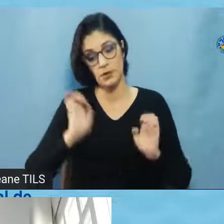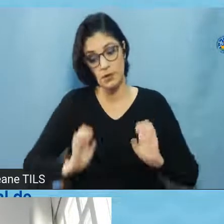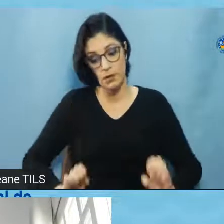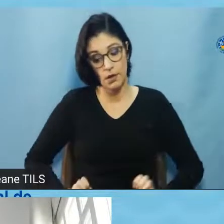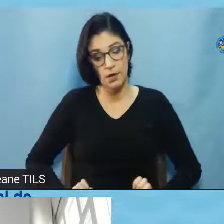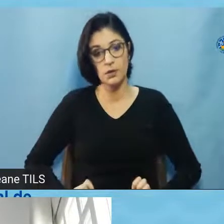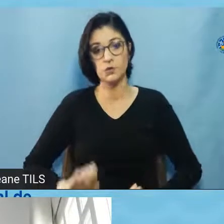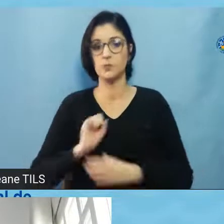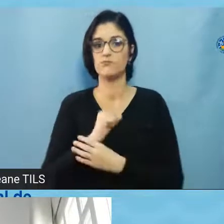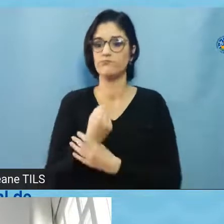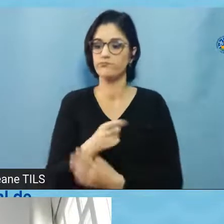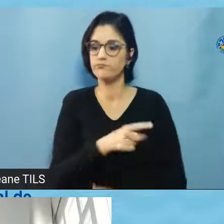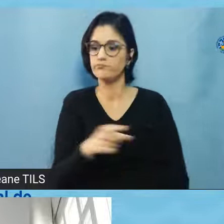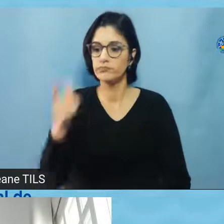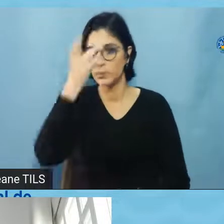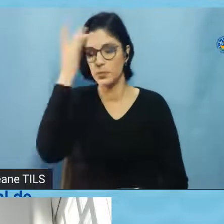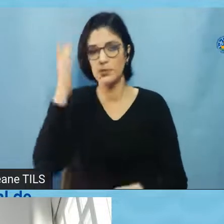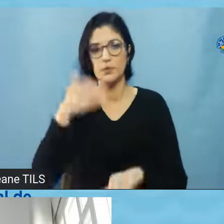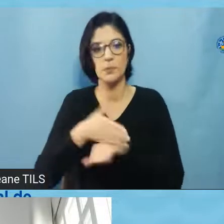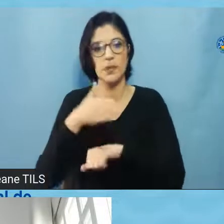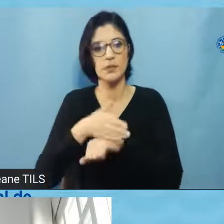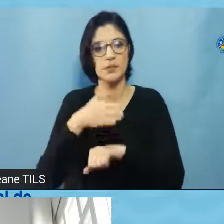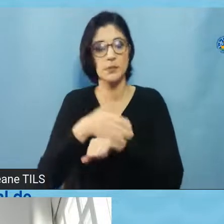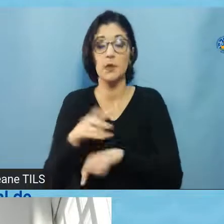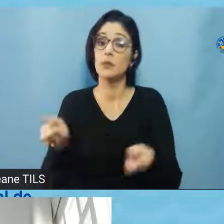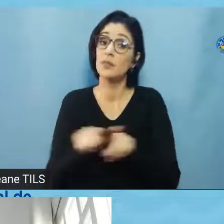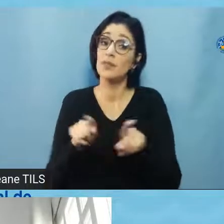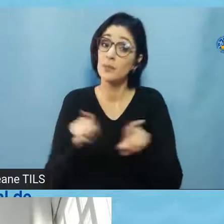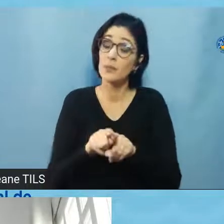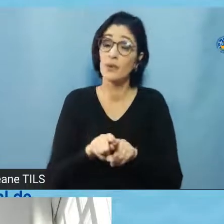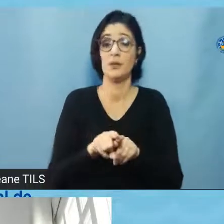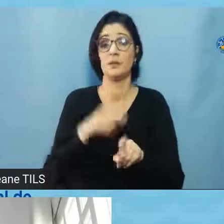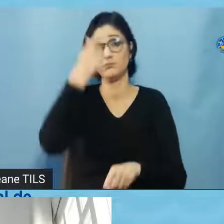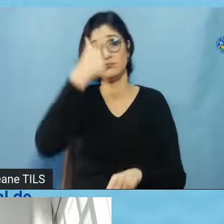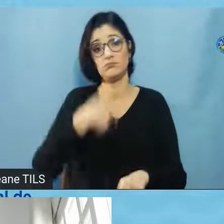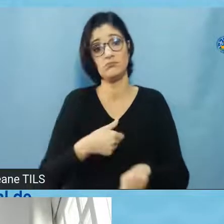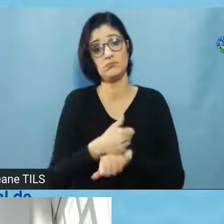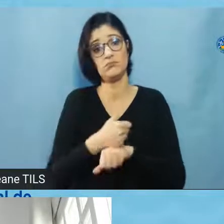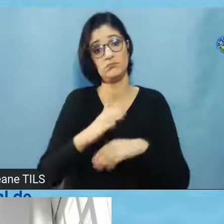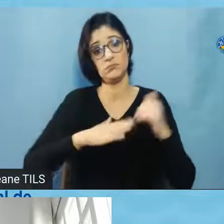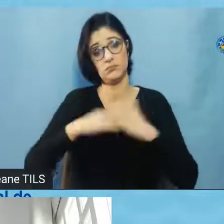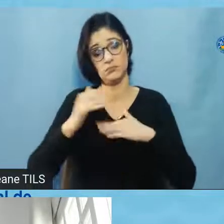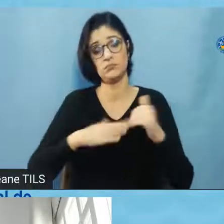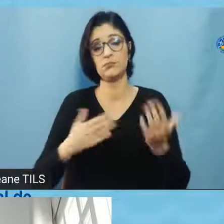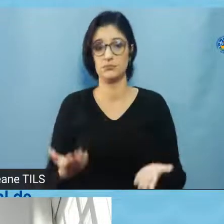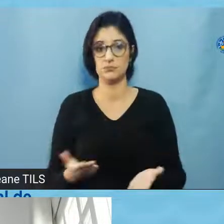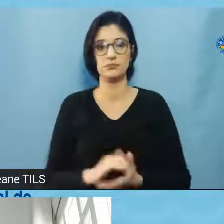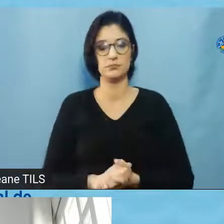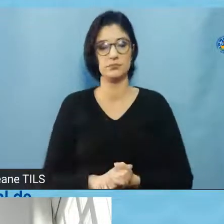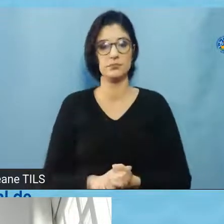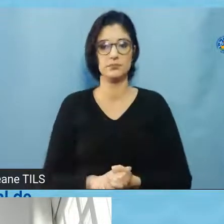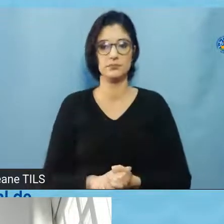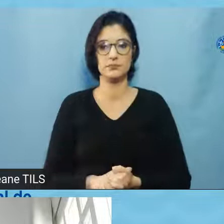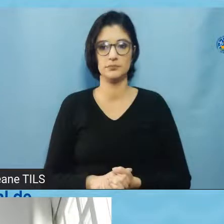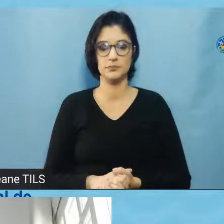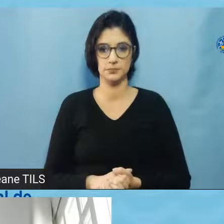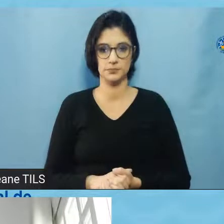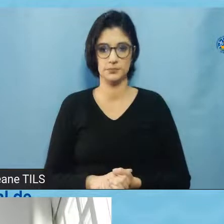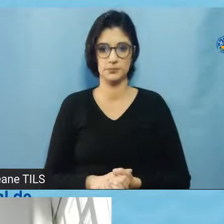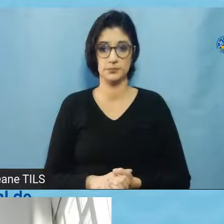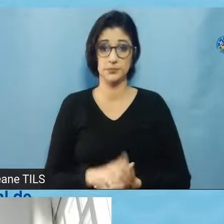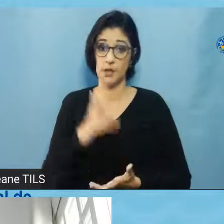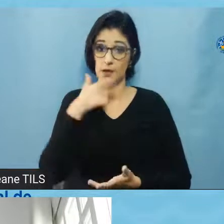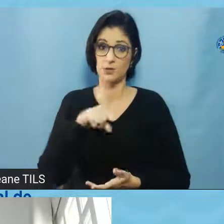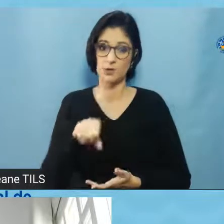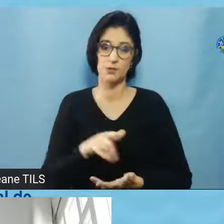segurança dos participantes e, óbvio, consequentemente, para a segurança do pesquisador, né, então acho que é por aí.